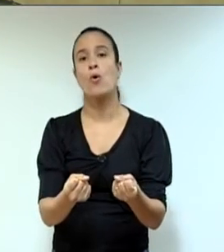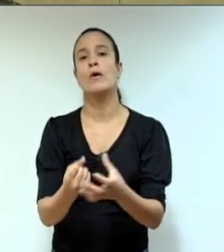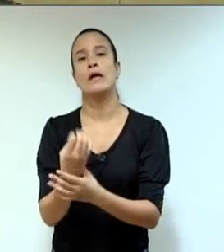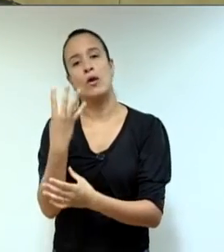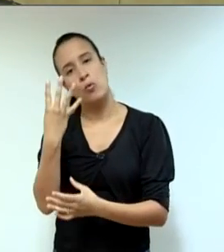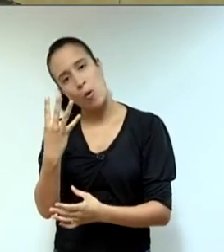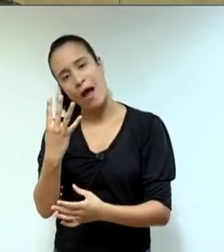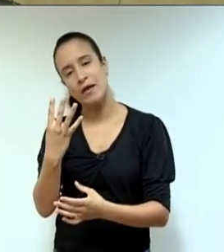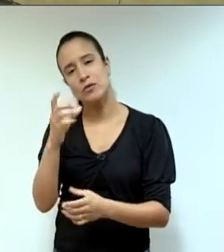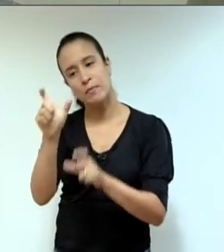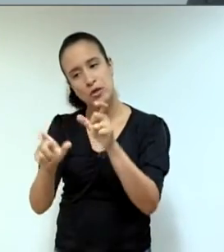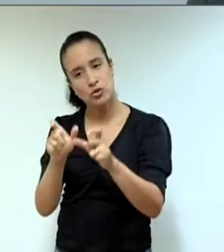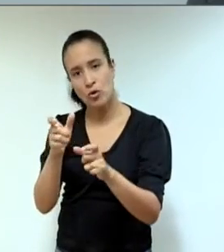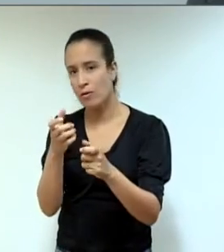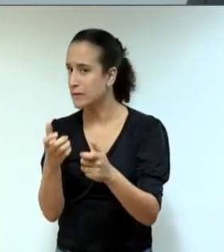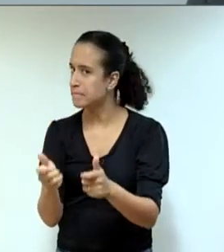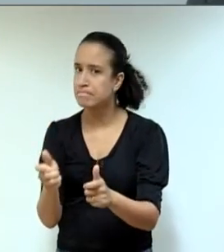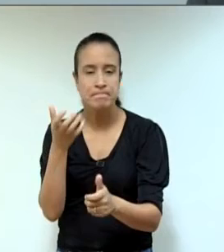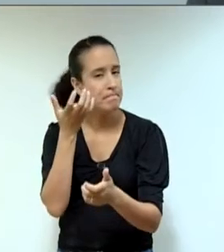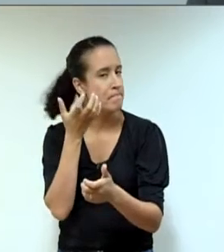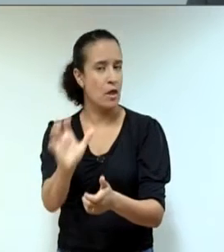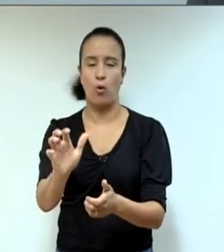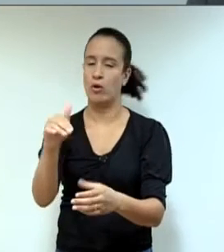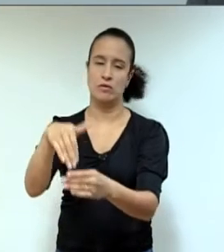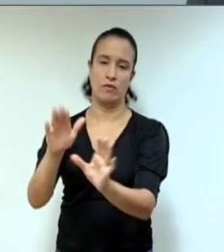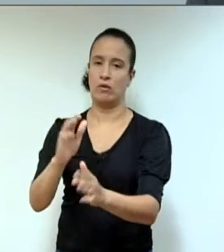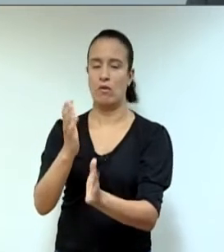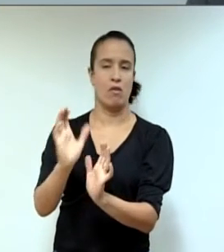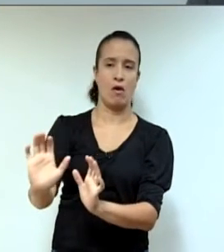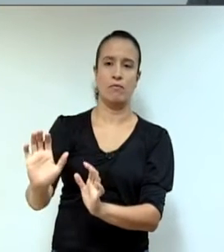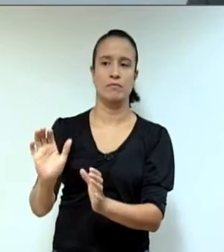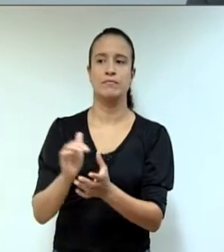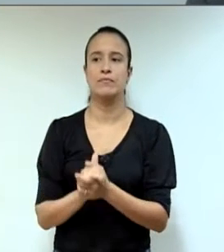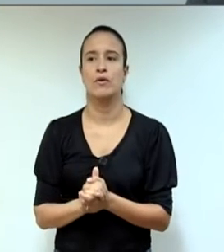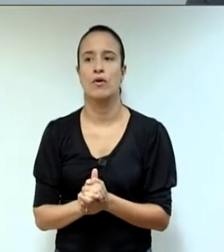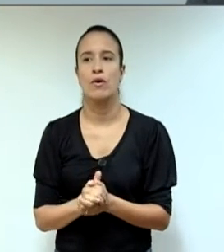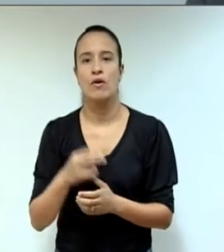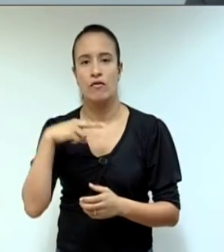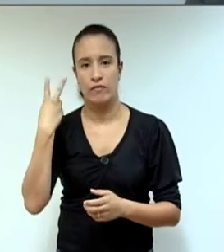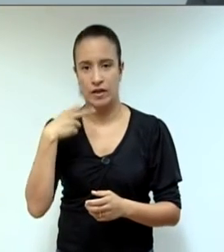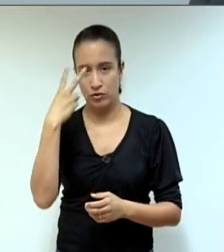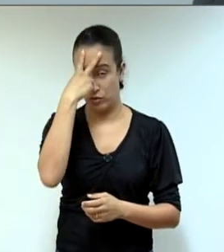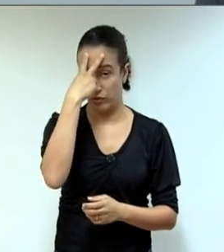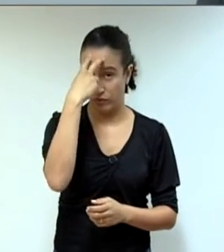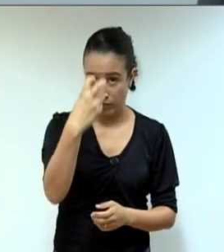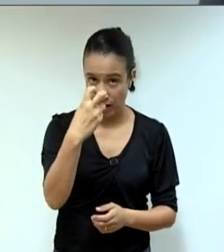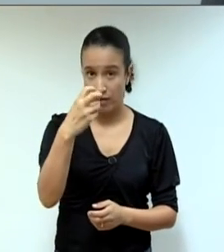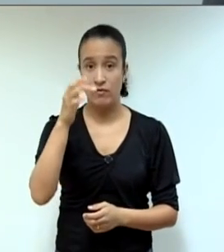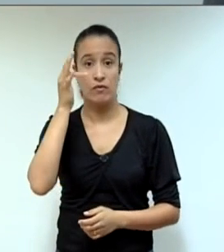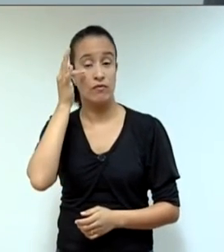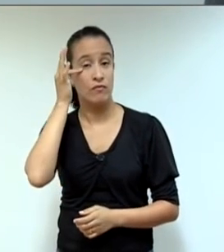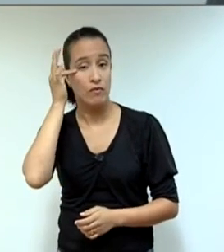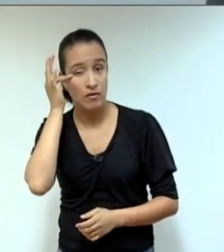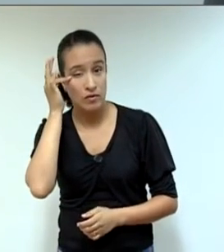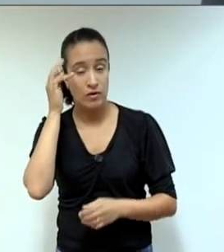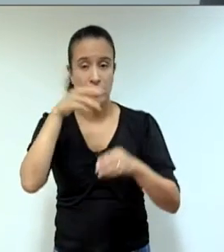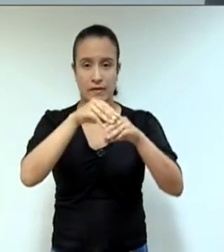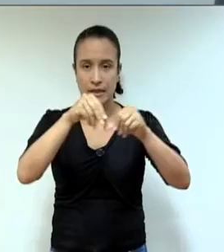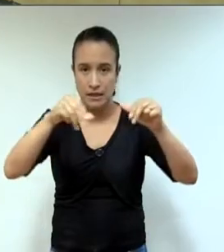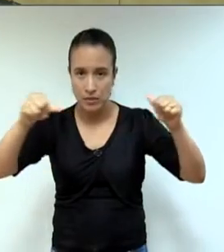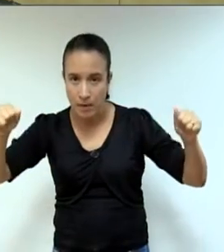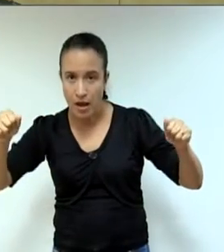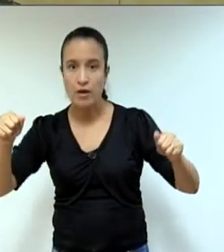Fábio Valadão, Danilo Barro, Tiguíra Paz, Flávio Xavier, obsteve de votar.